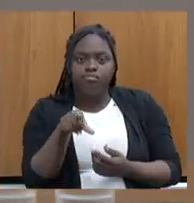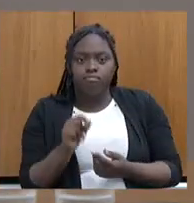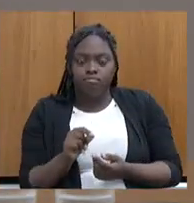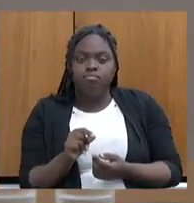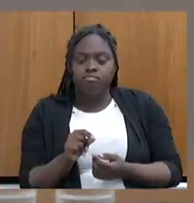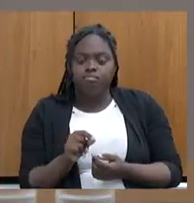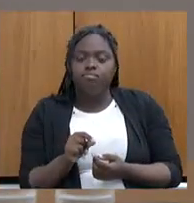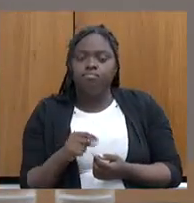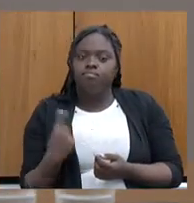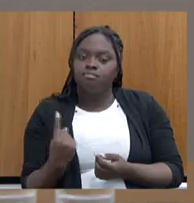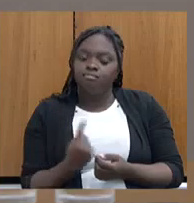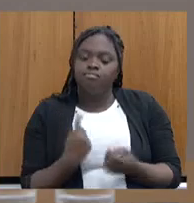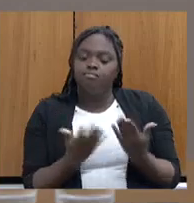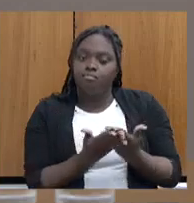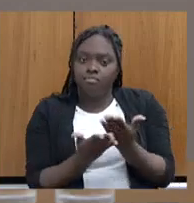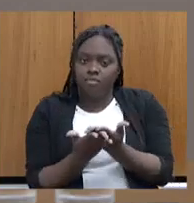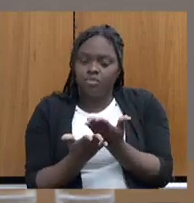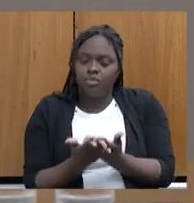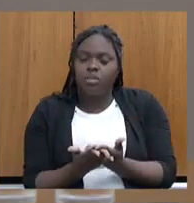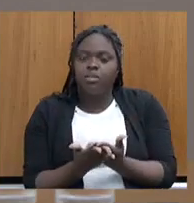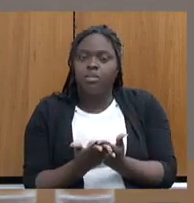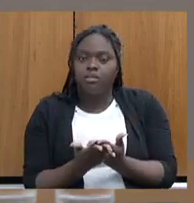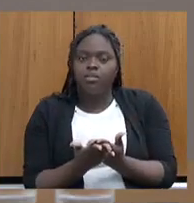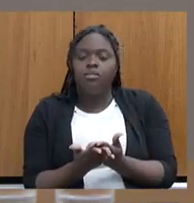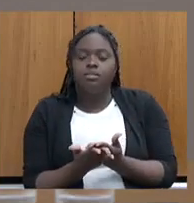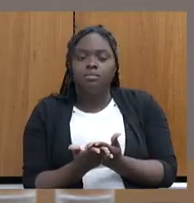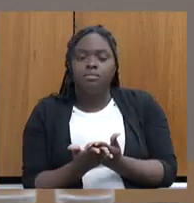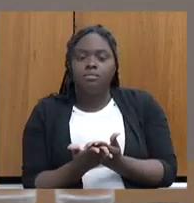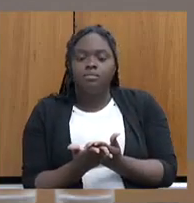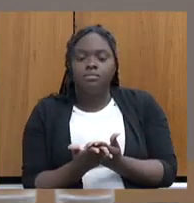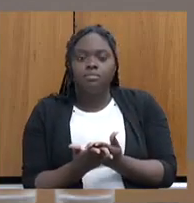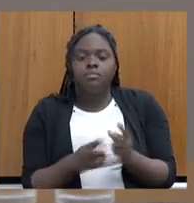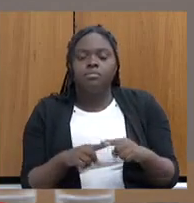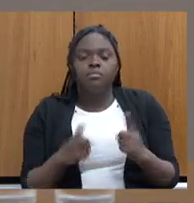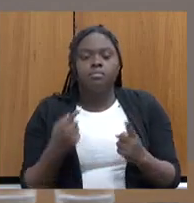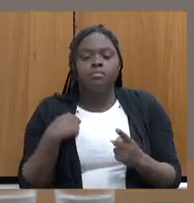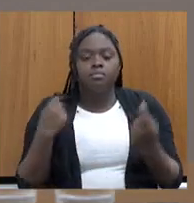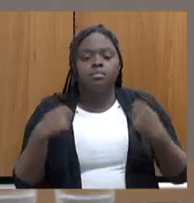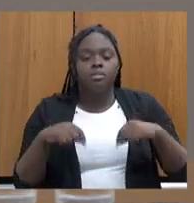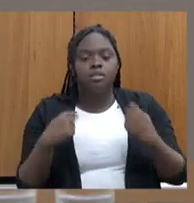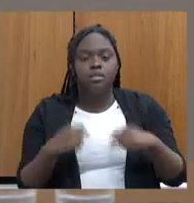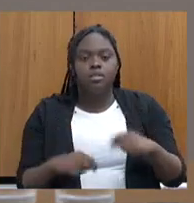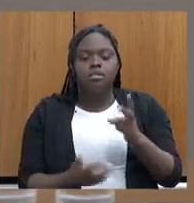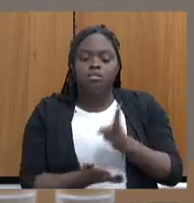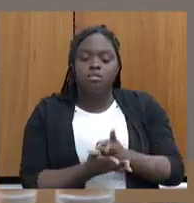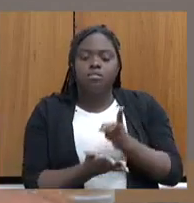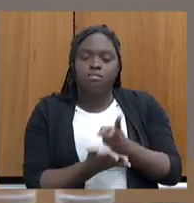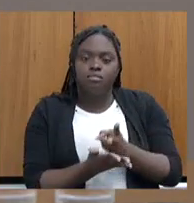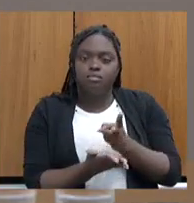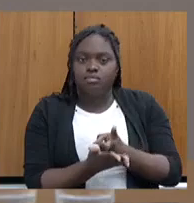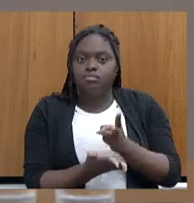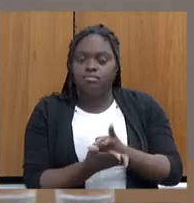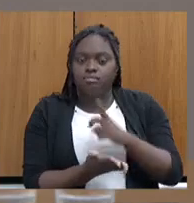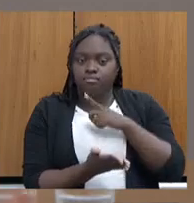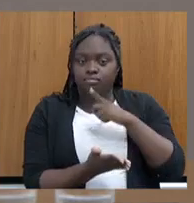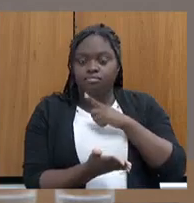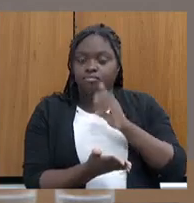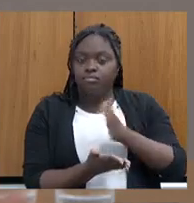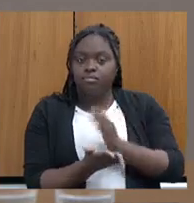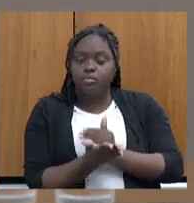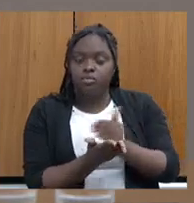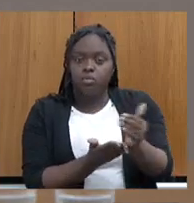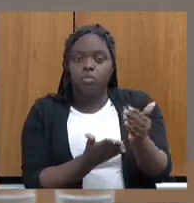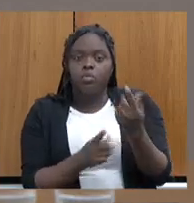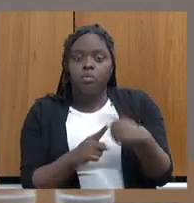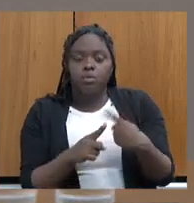pode... A está estudando. água de chuva. Sim. Mas aqui eu preciso que eles tenham constante. Então, aí já começa. Por